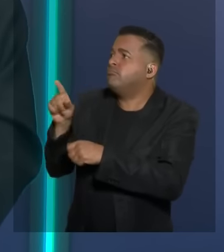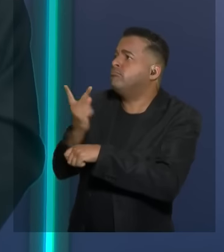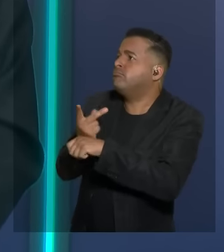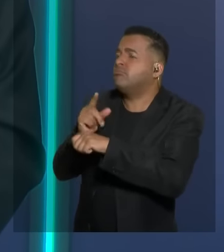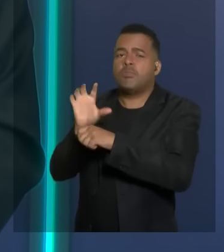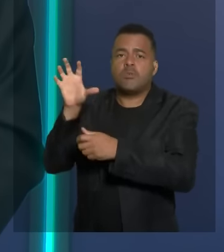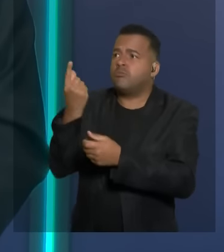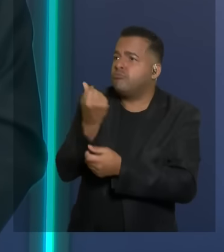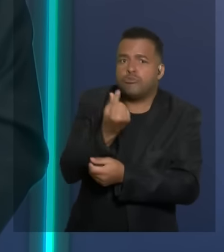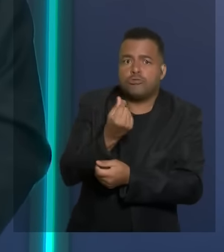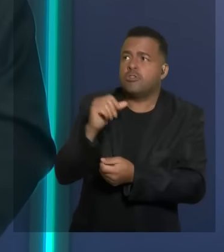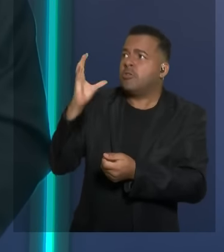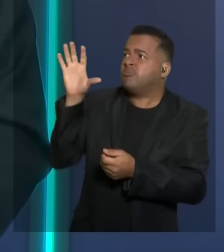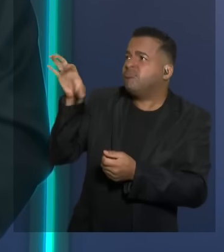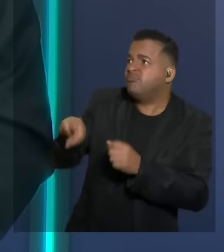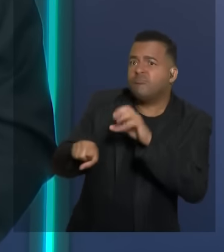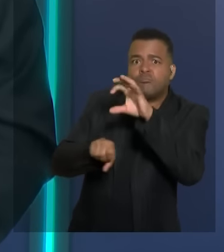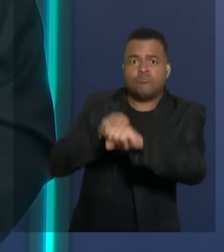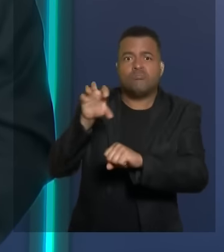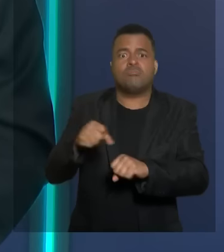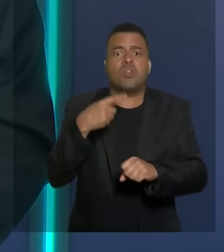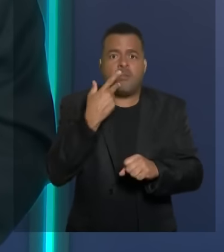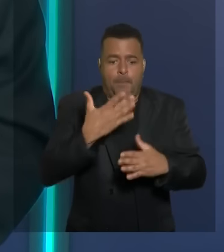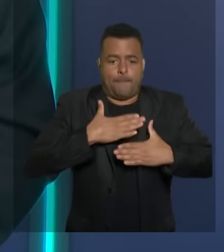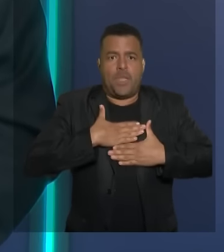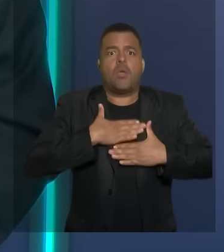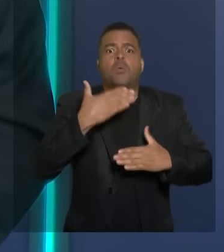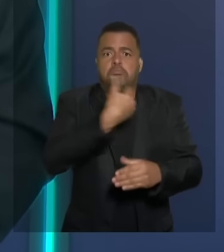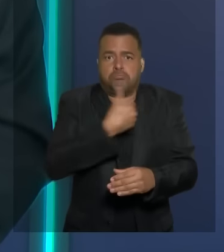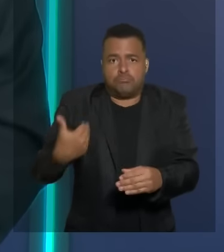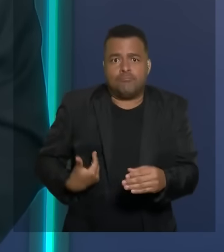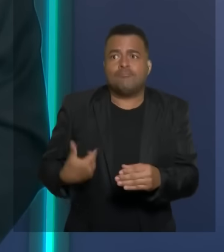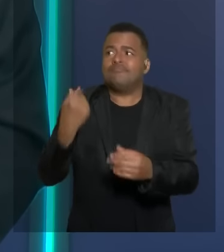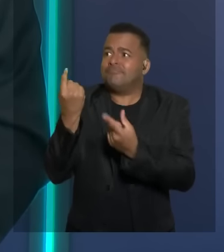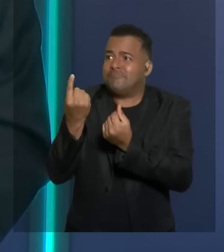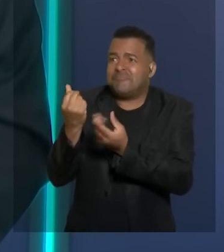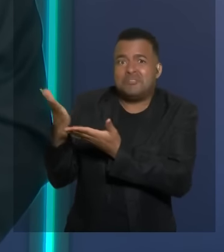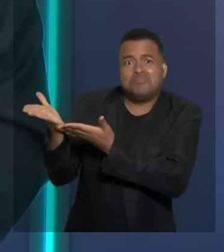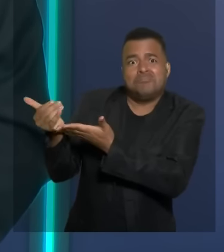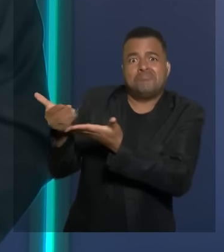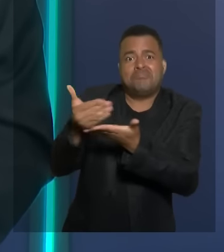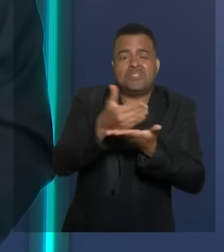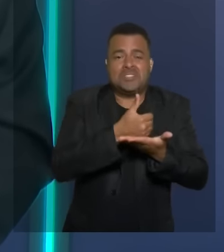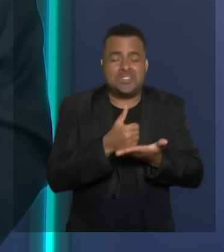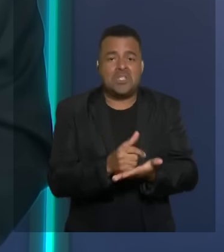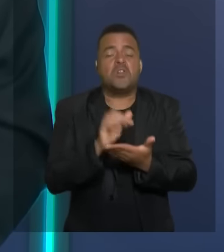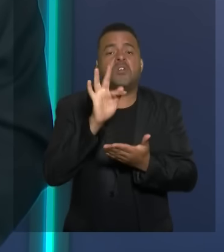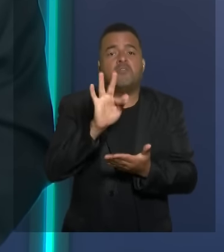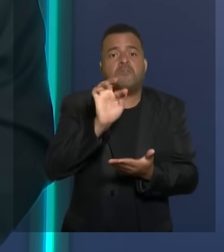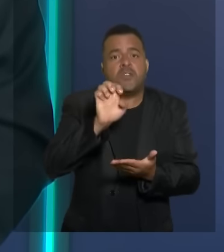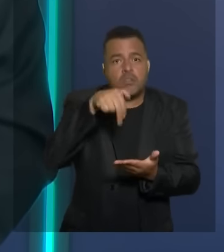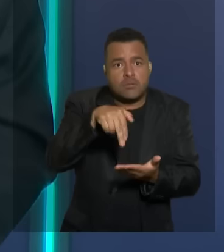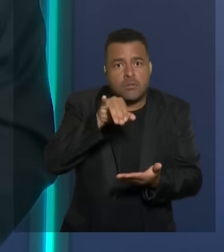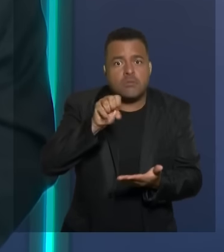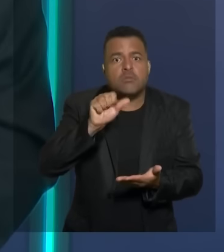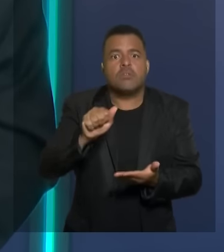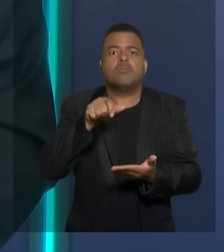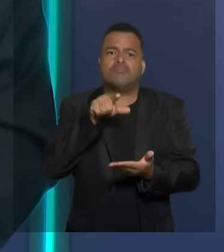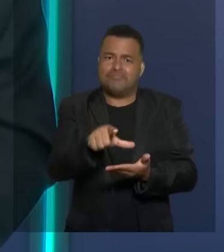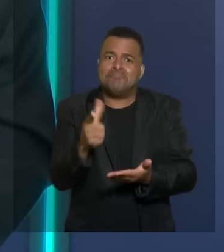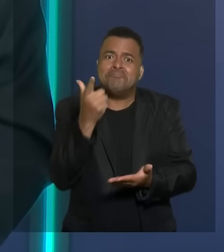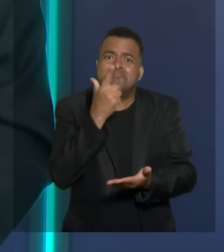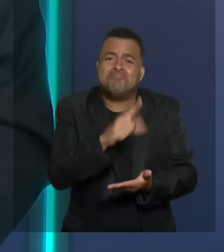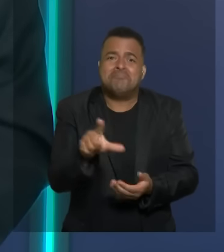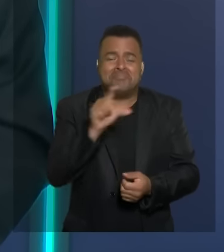candidatos do meu partido várias emendas parlamentares a captação de recursos através do Finiza para fazer com que a vida de